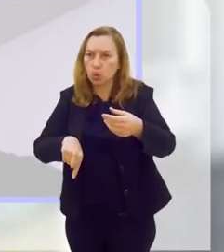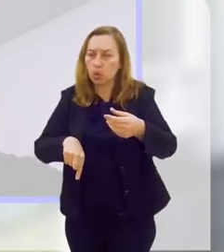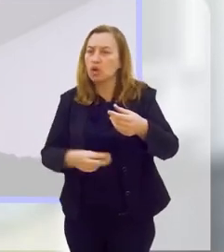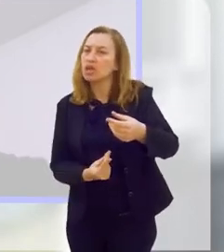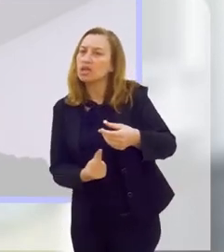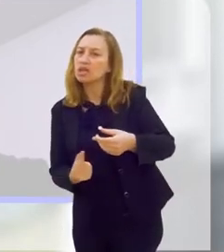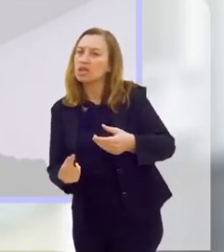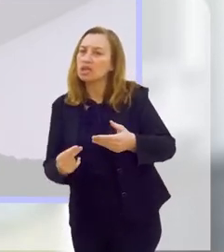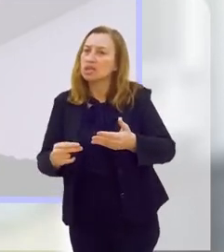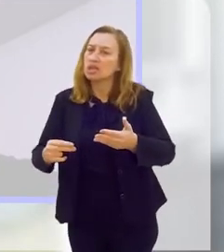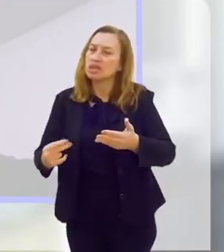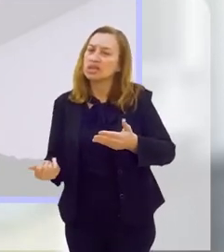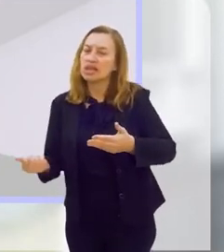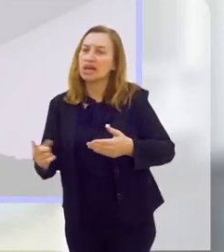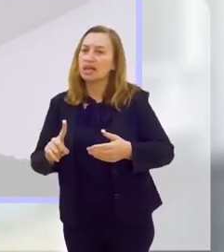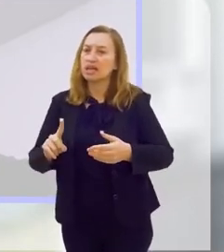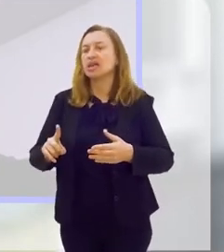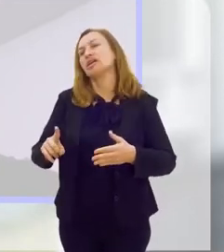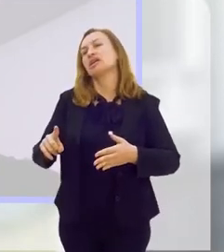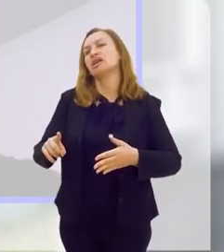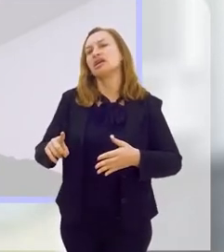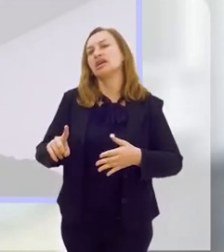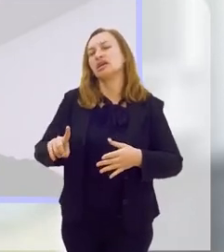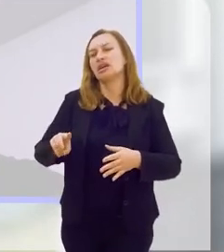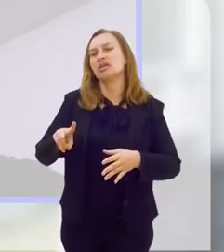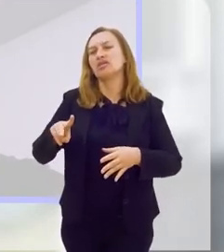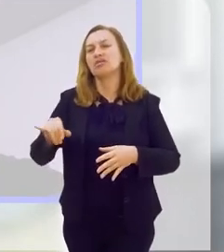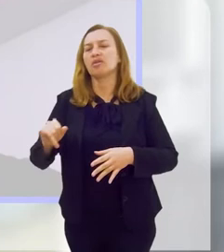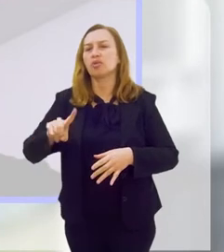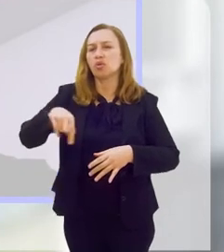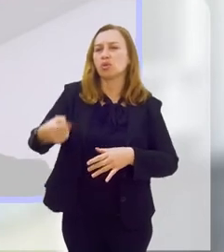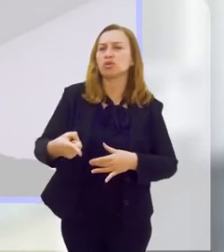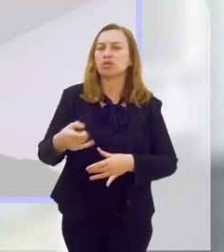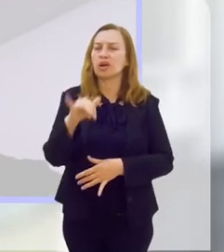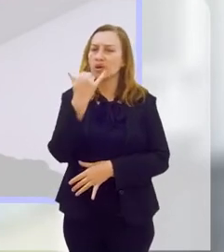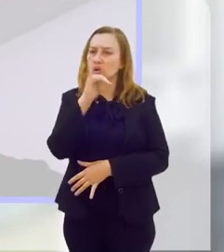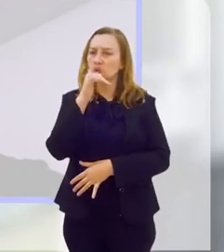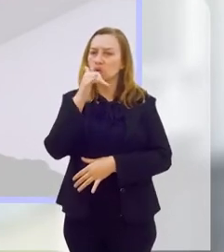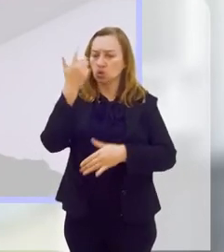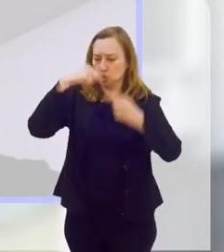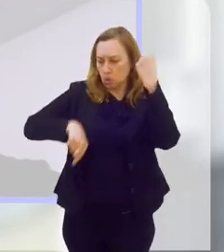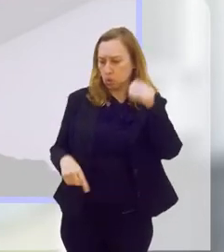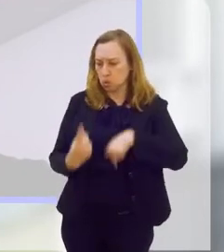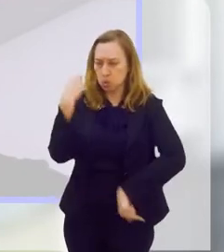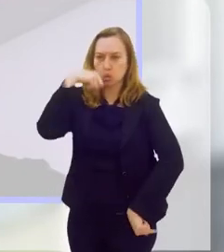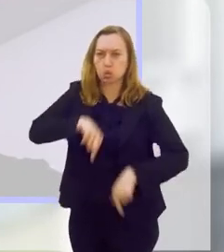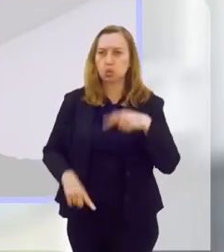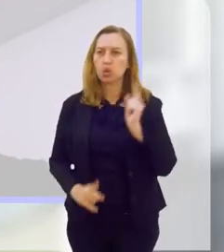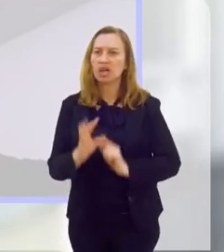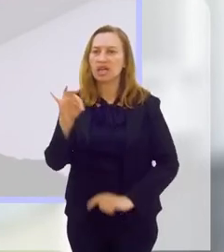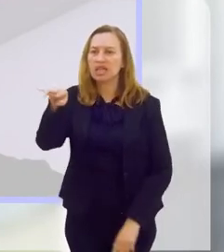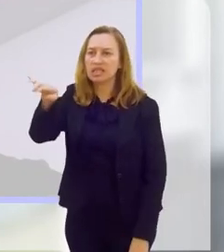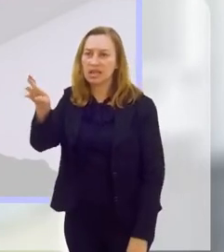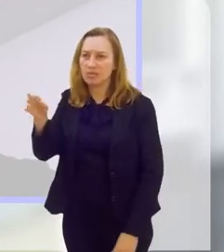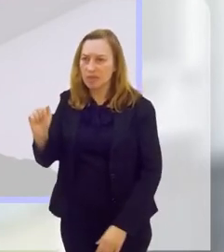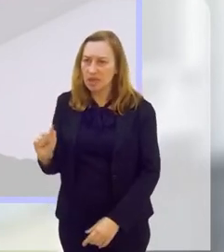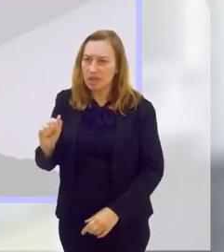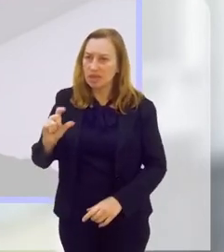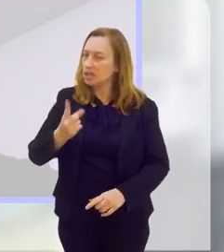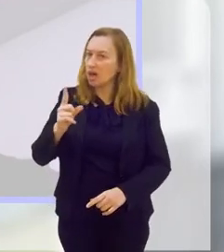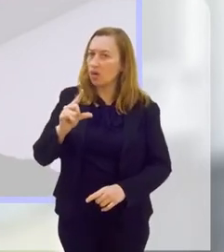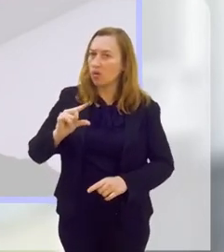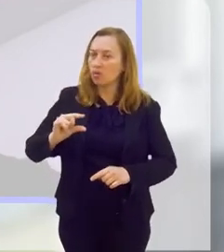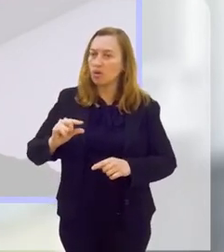para o músculo para promover energia para o nosso organismo, fazendo com que a glicemia não